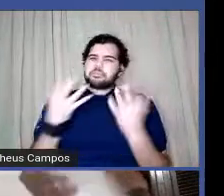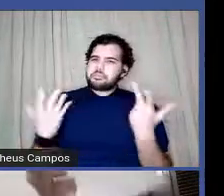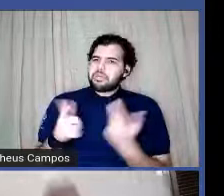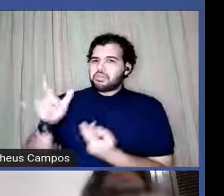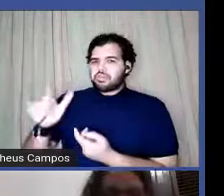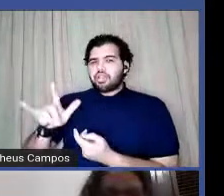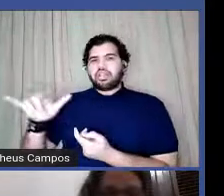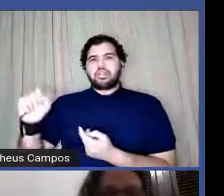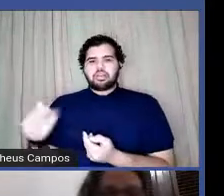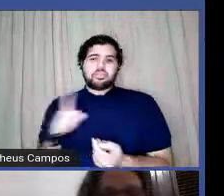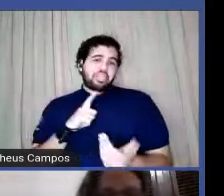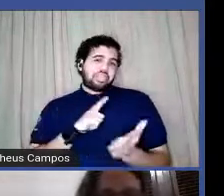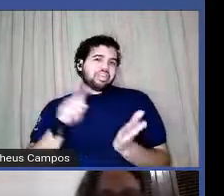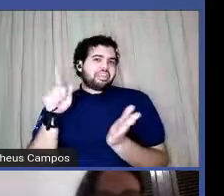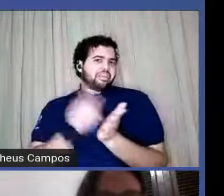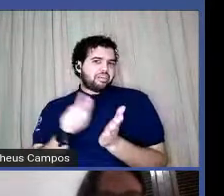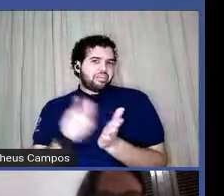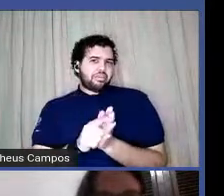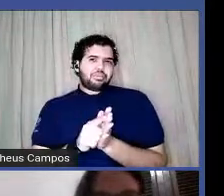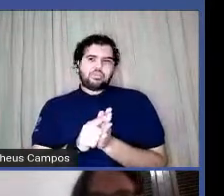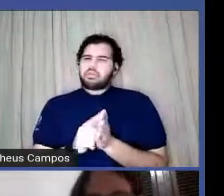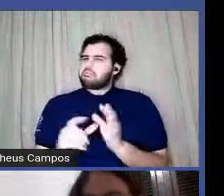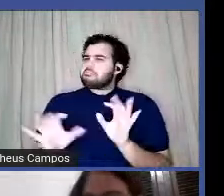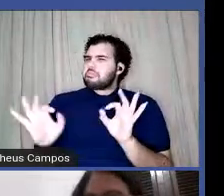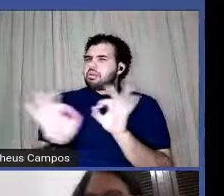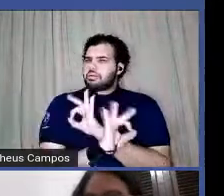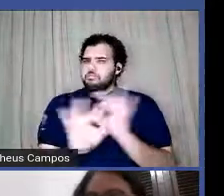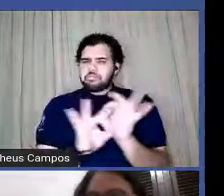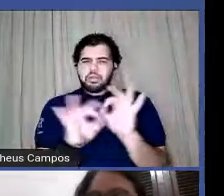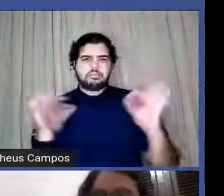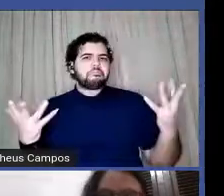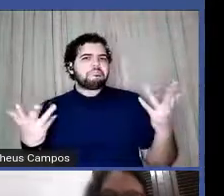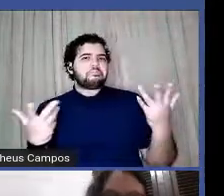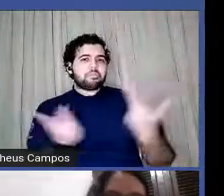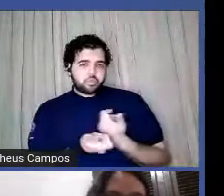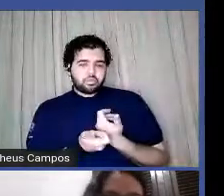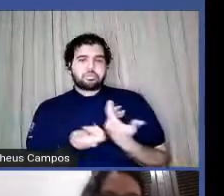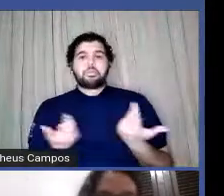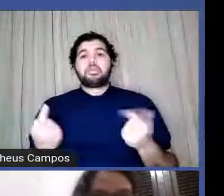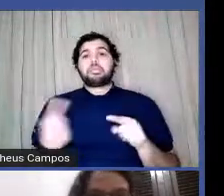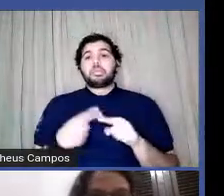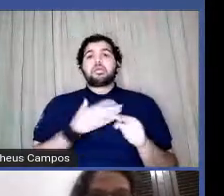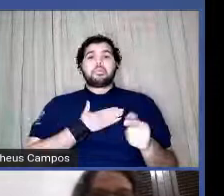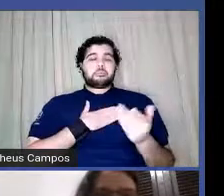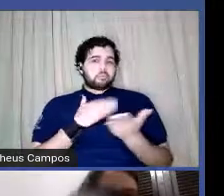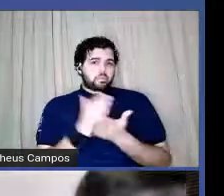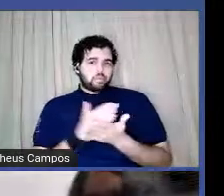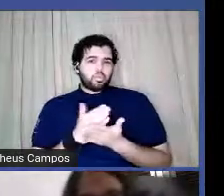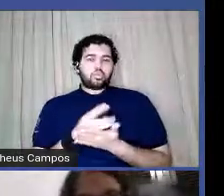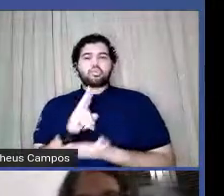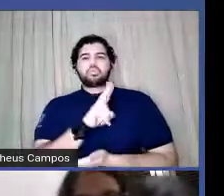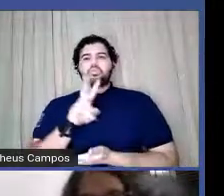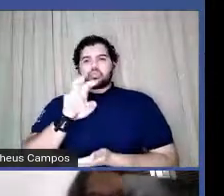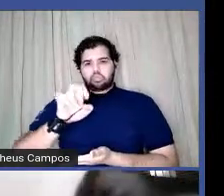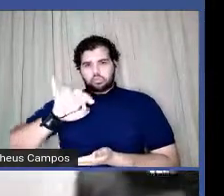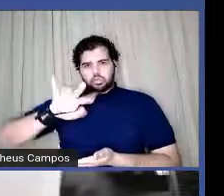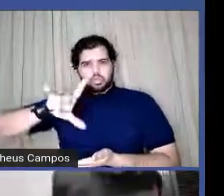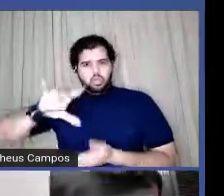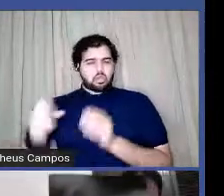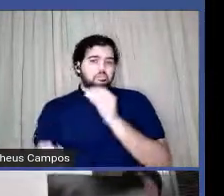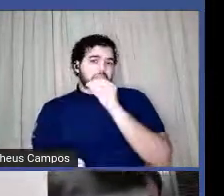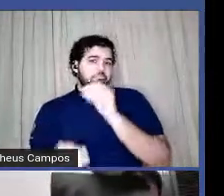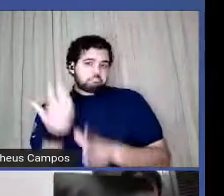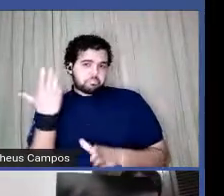papel com esses zinhos maravilhosos E o meu livro Vestígios também foi produzido de forma